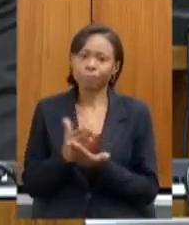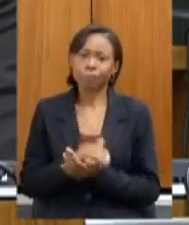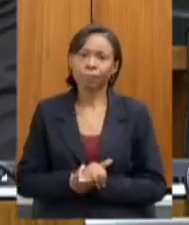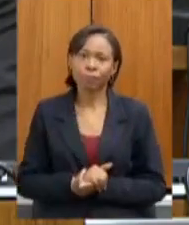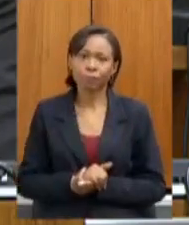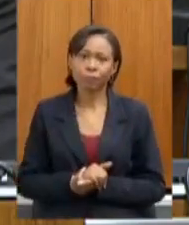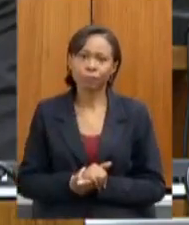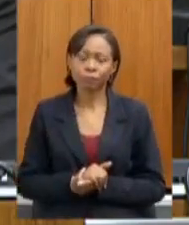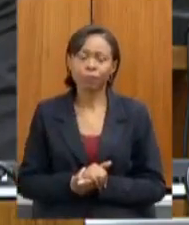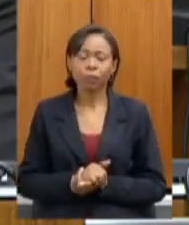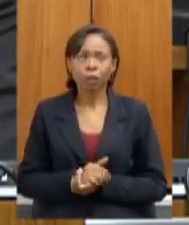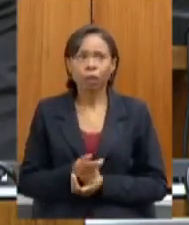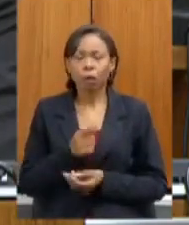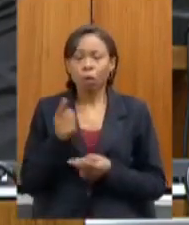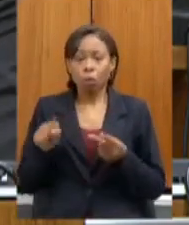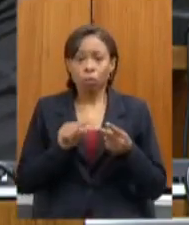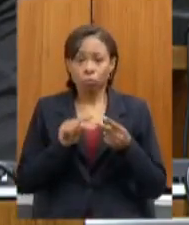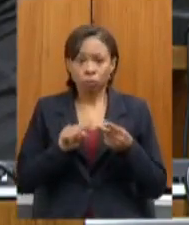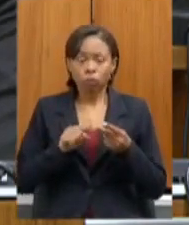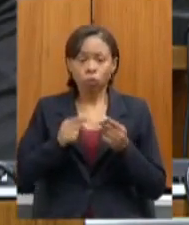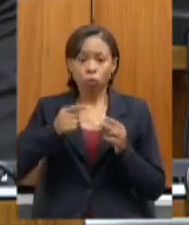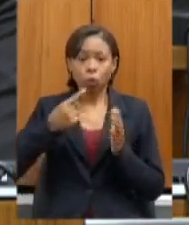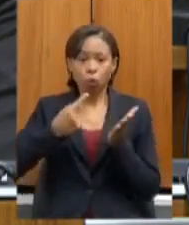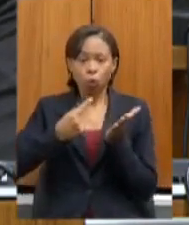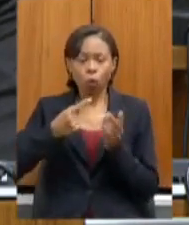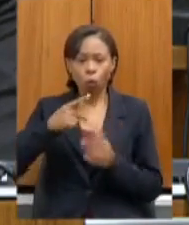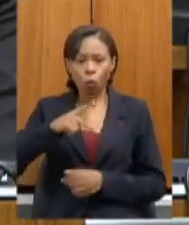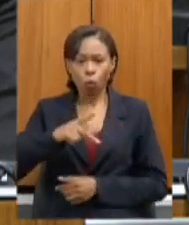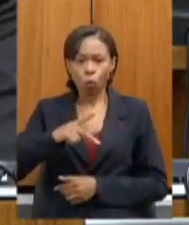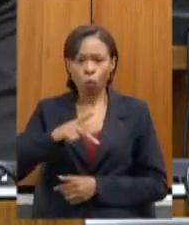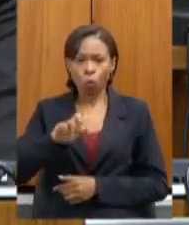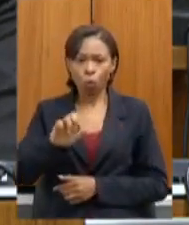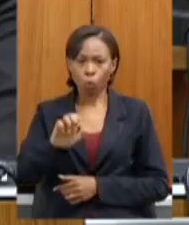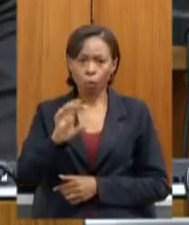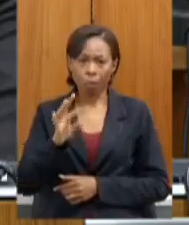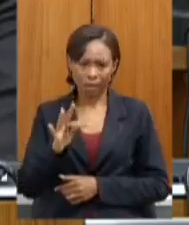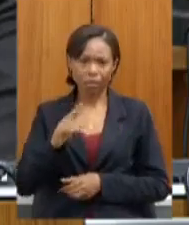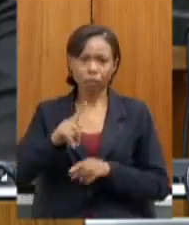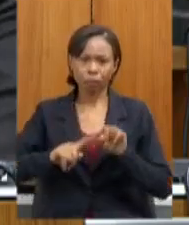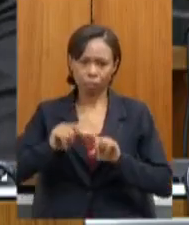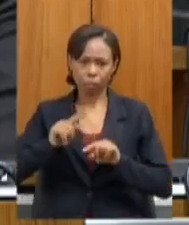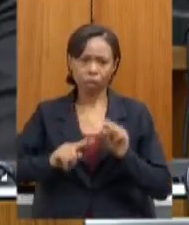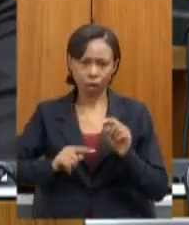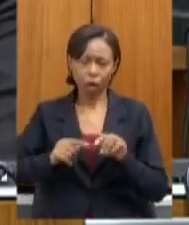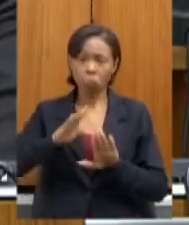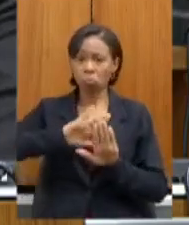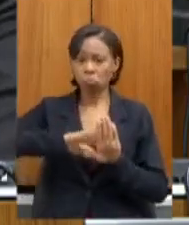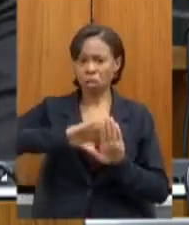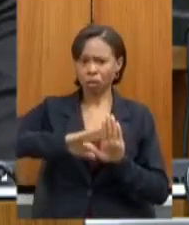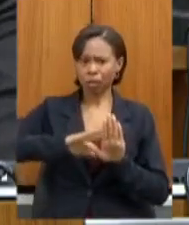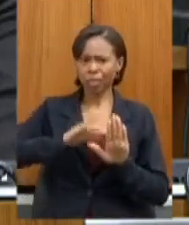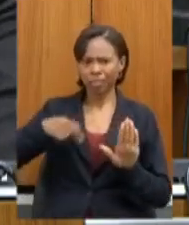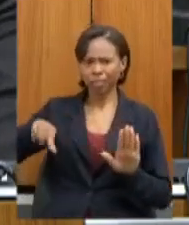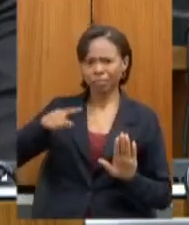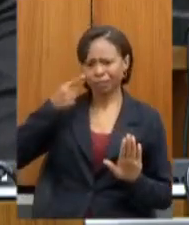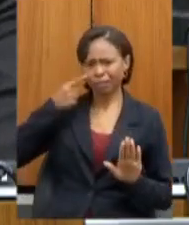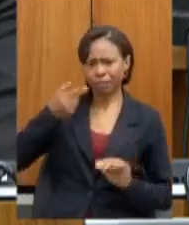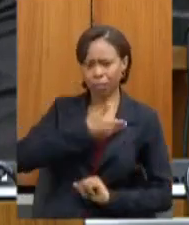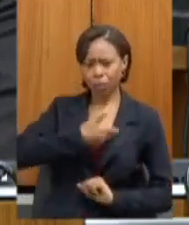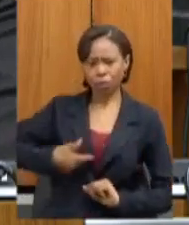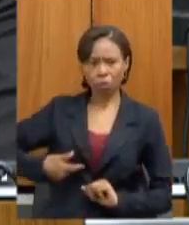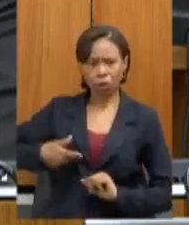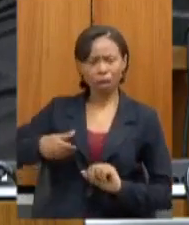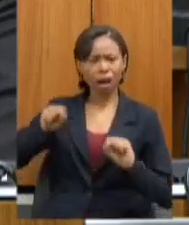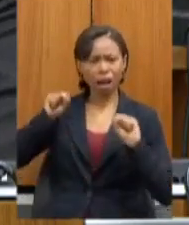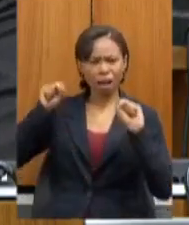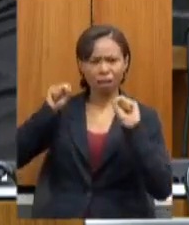da ideologia nos pets a gente viu muito o governo comemorando colegas meus comemorando filiados